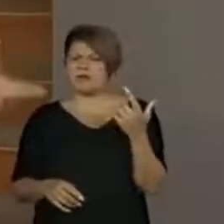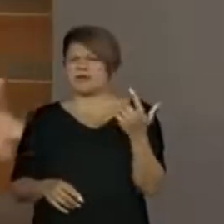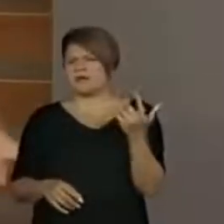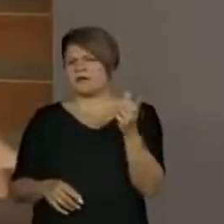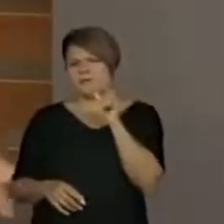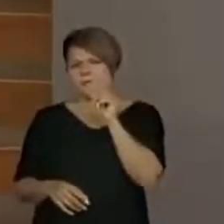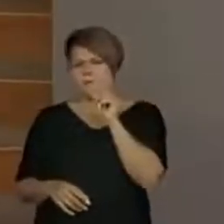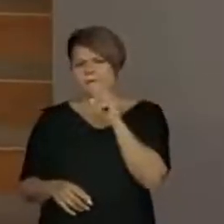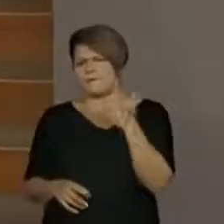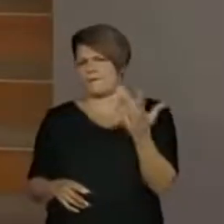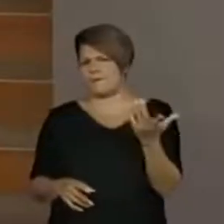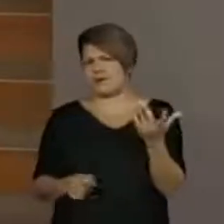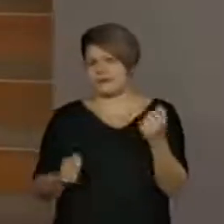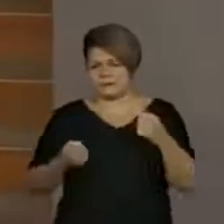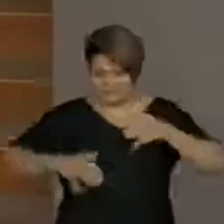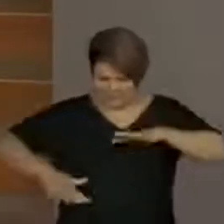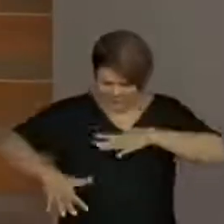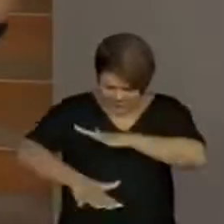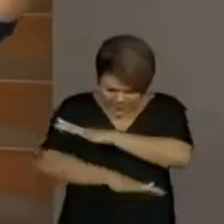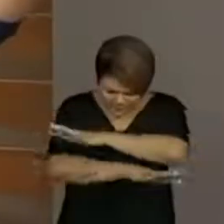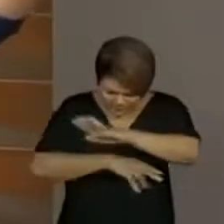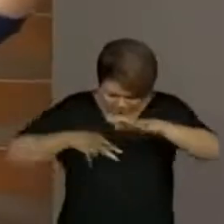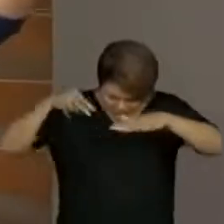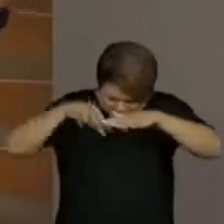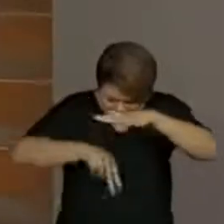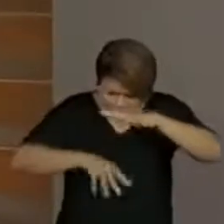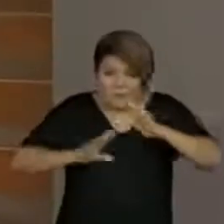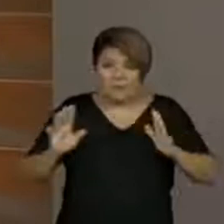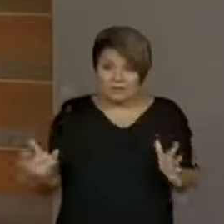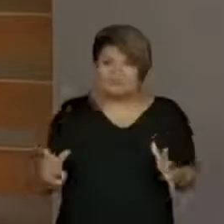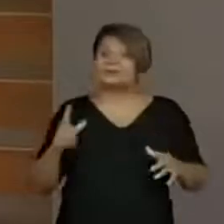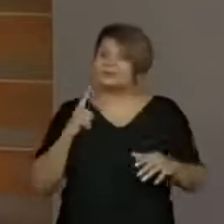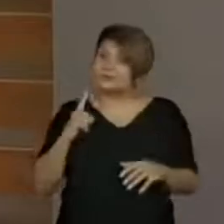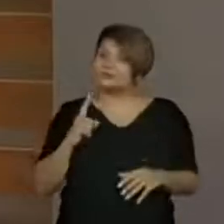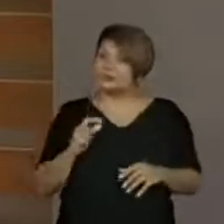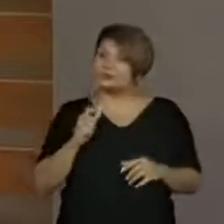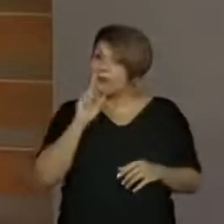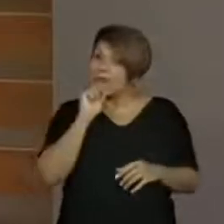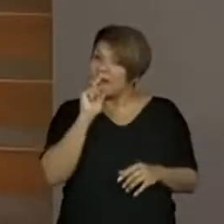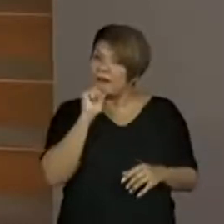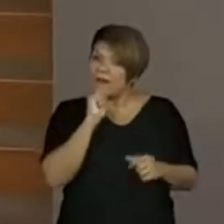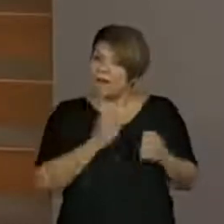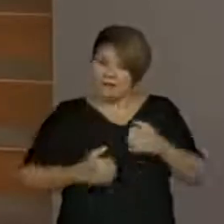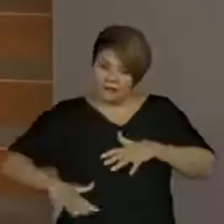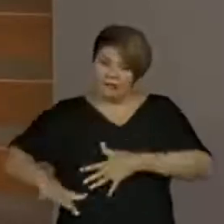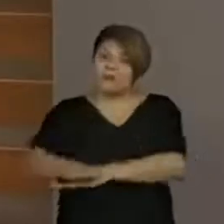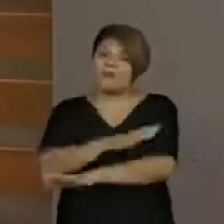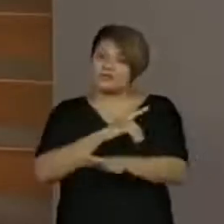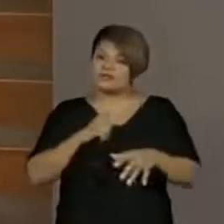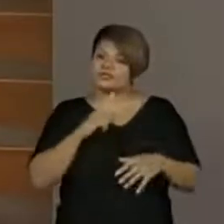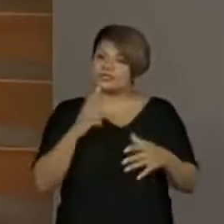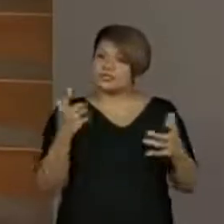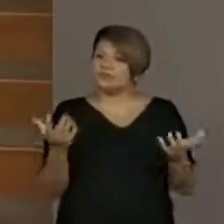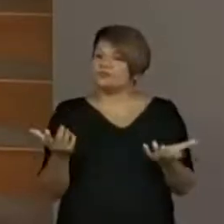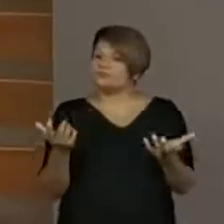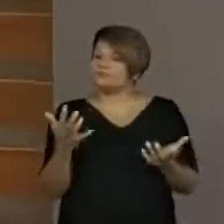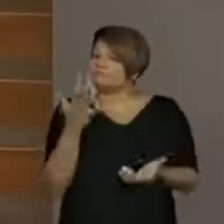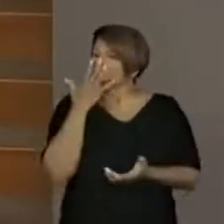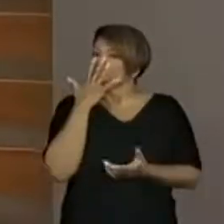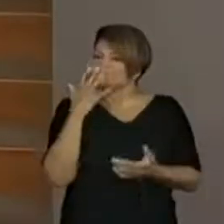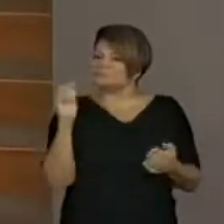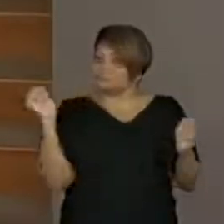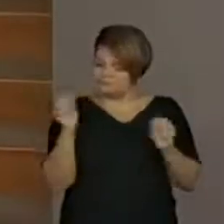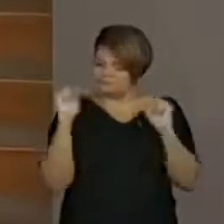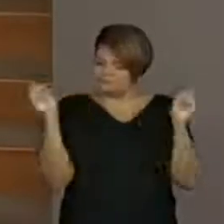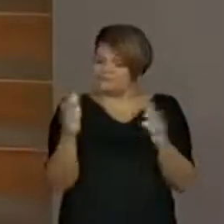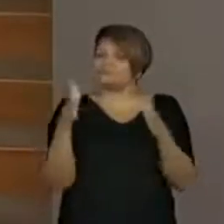era transparente. Era uma água que tinha o quê? Um certo... Um certo encantamento, uma magia. Mas